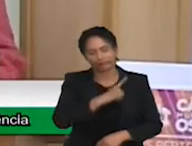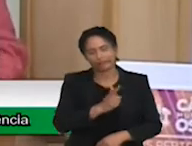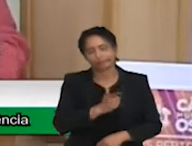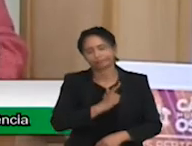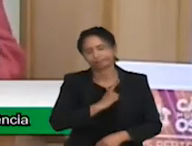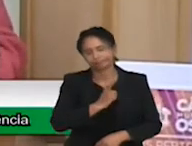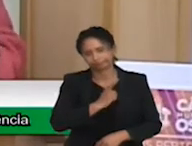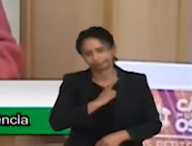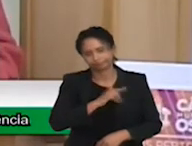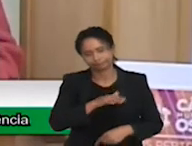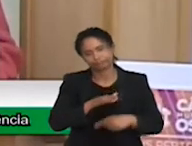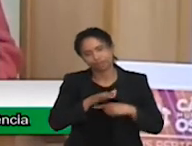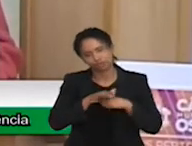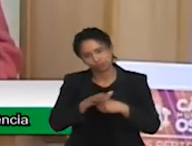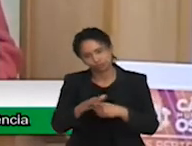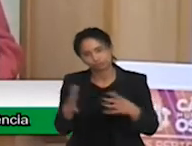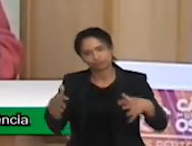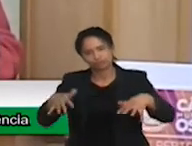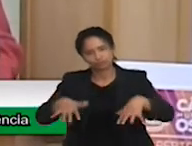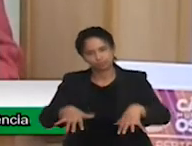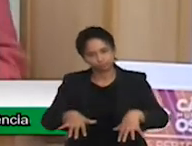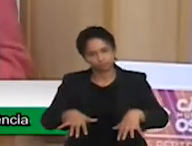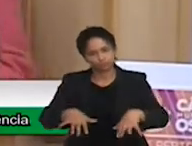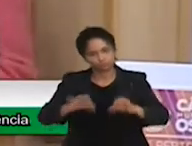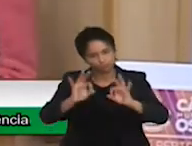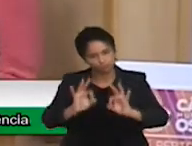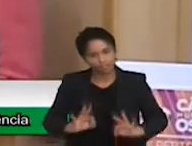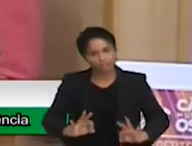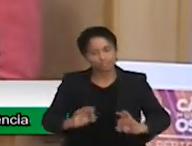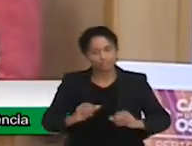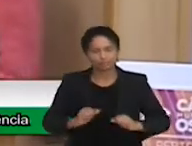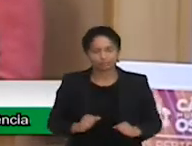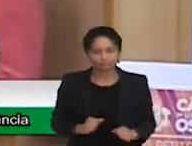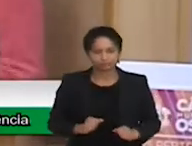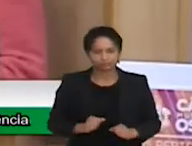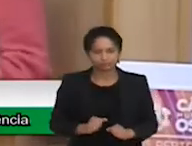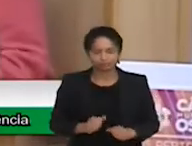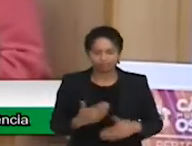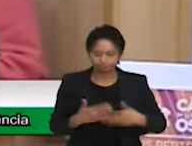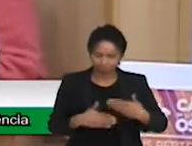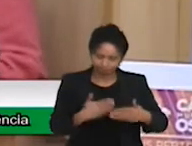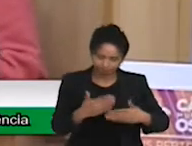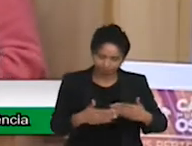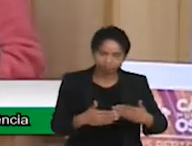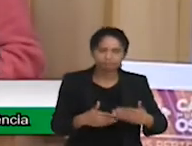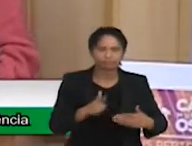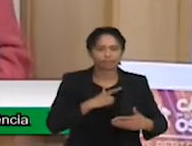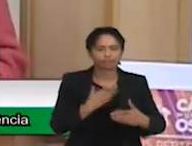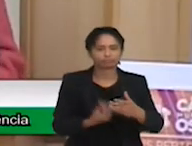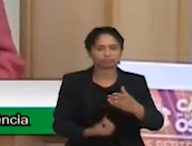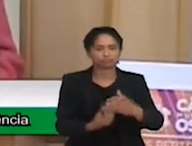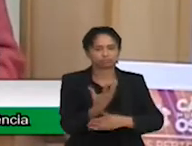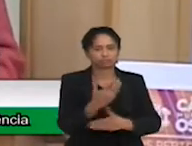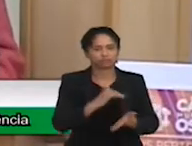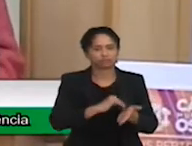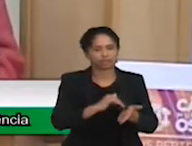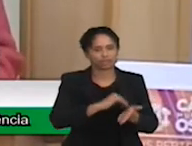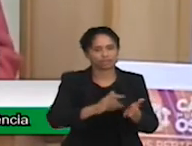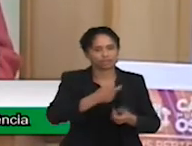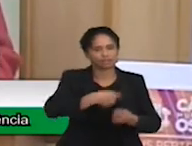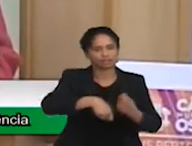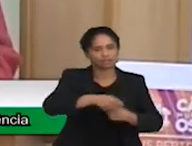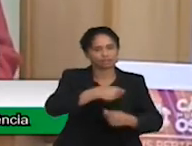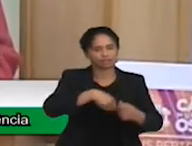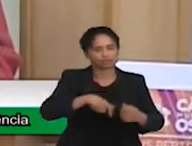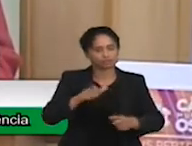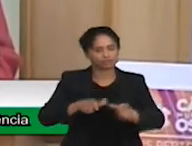Demos um primeiro passo na questão de criação da Secretaria Executiva do Deficiente. Muito